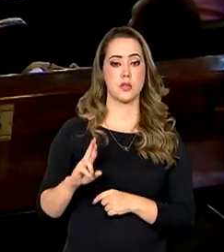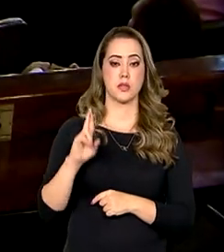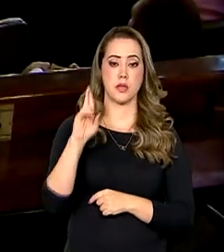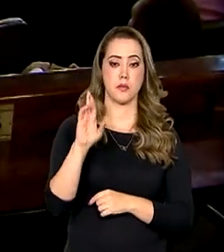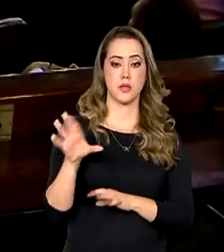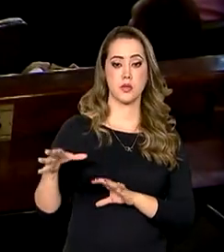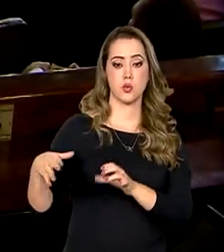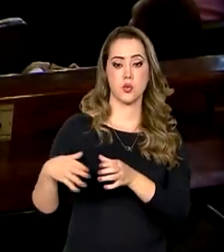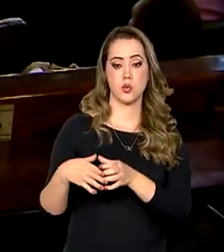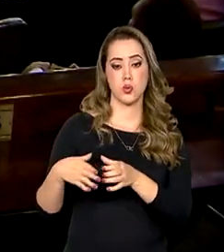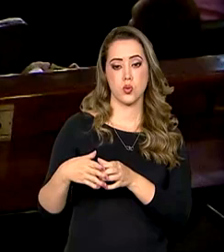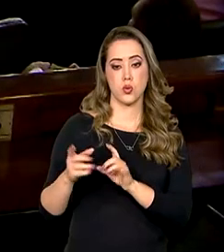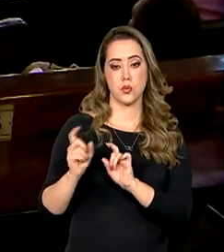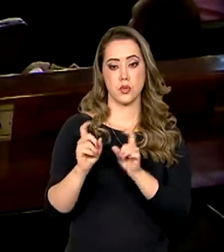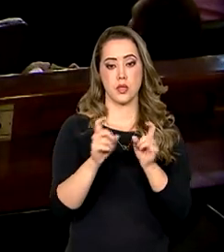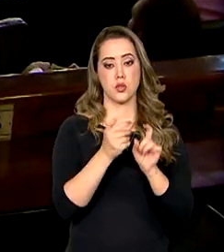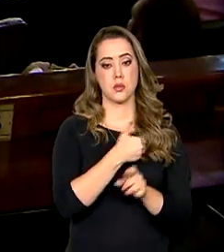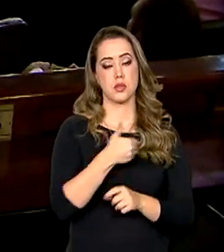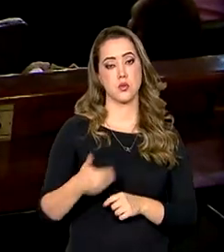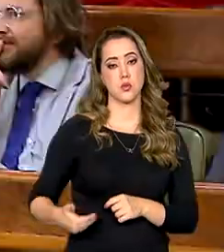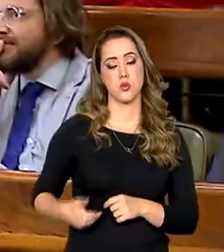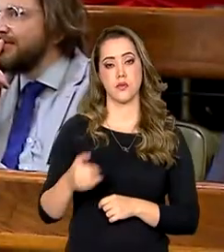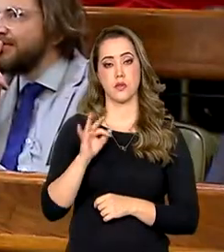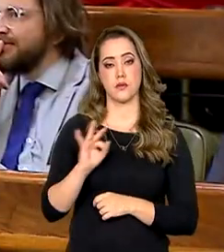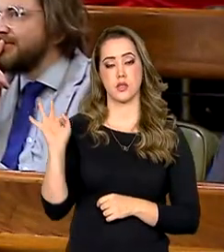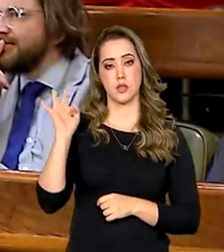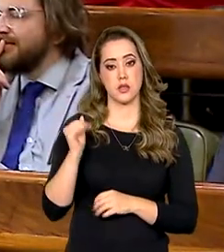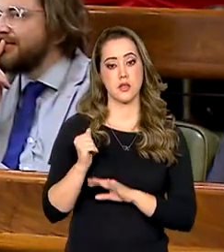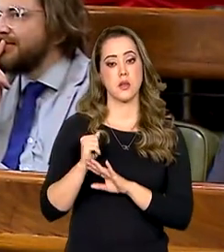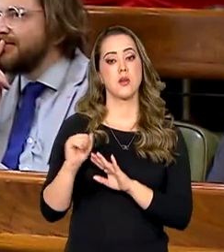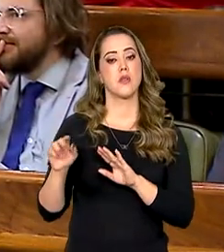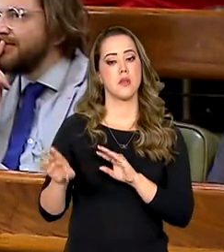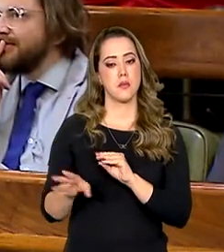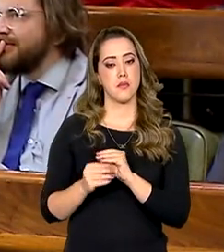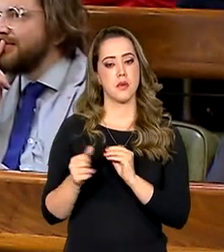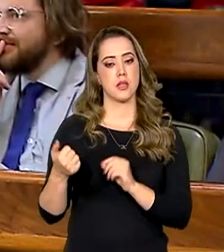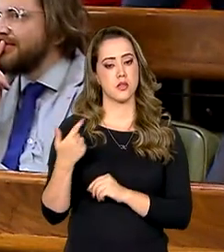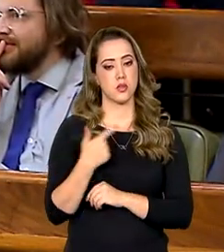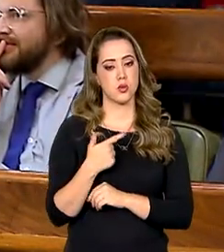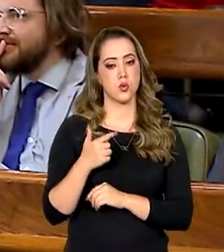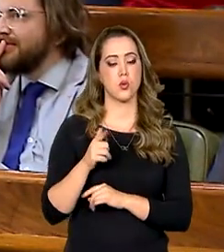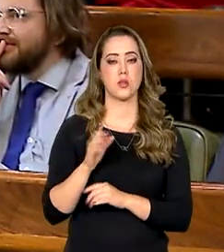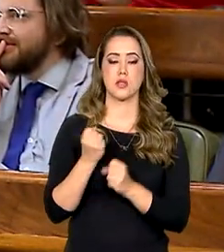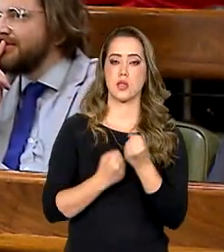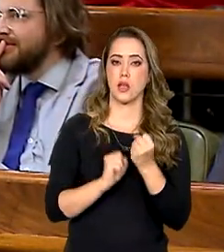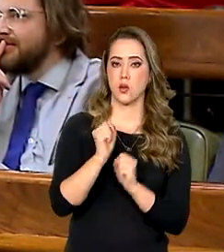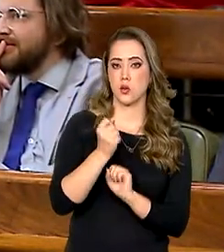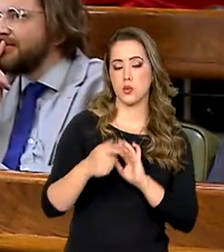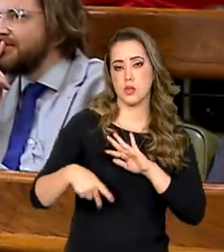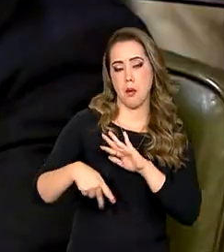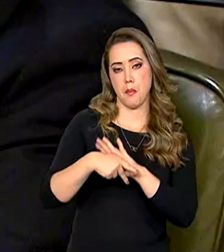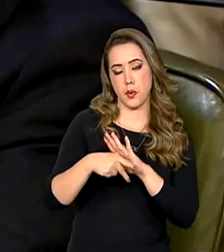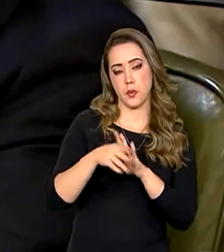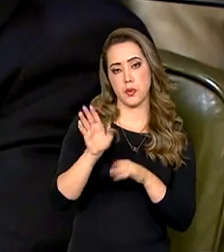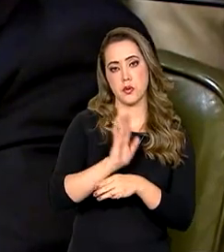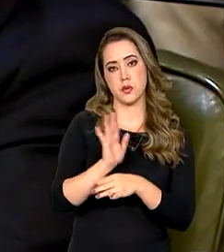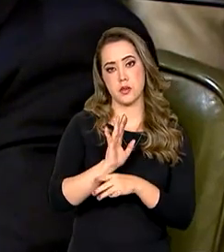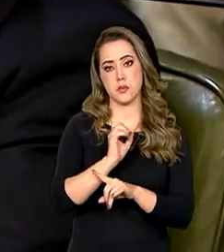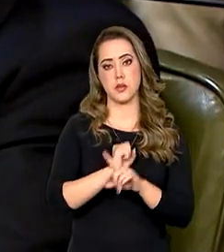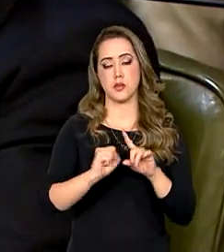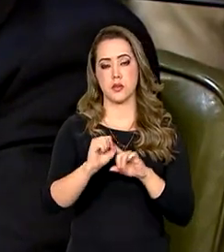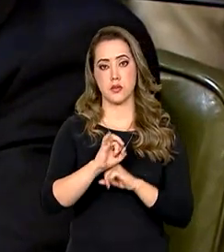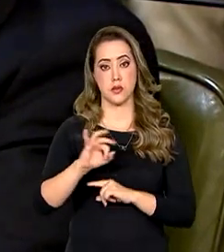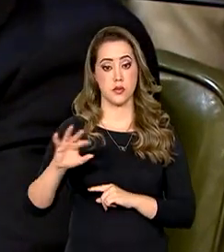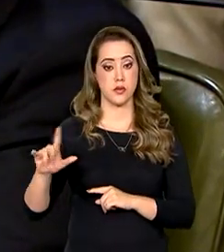de órgãos da administração pública federal e mais 12 da indústria cinematográfica nacional e da sociedade